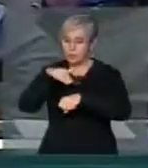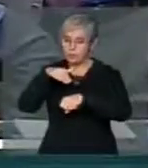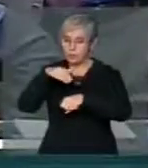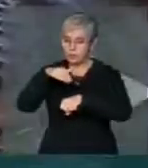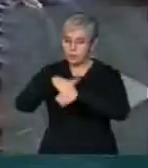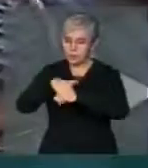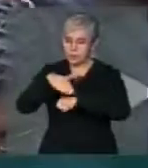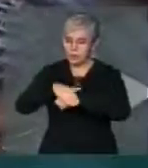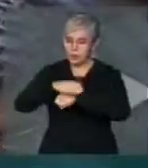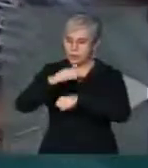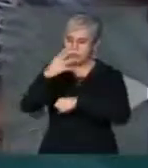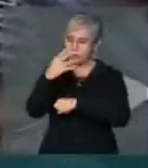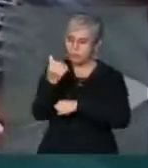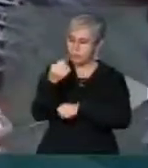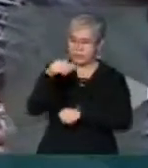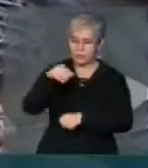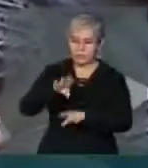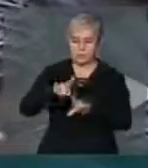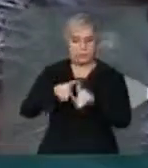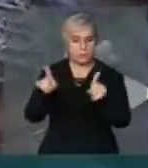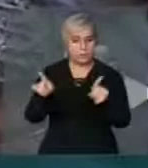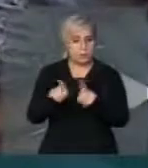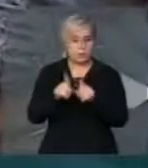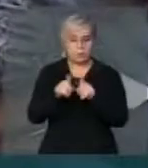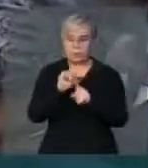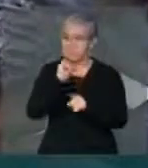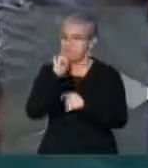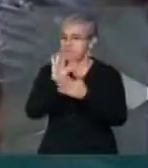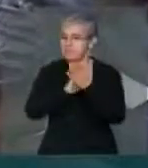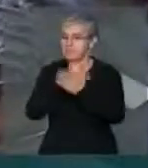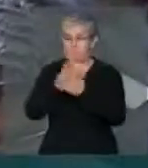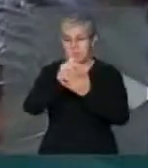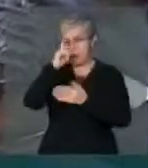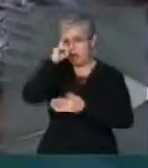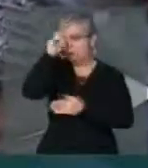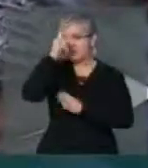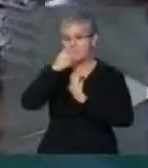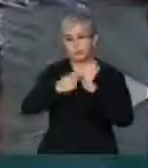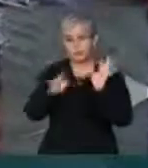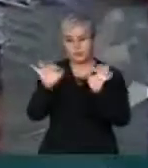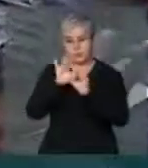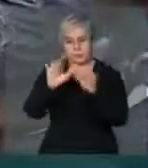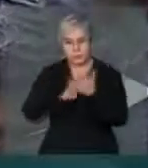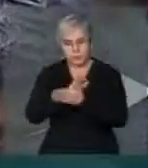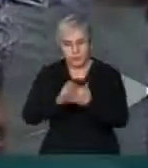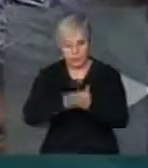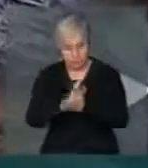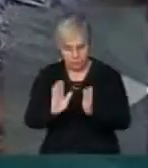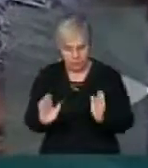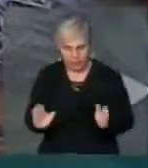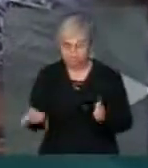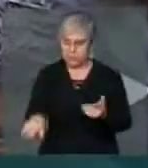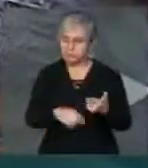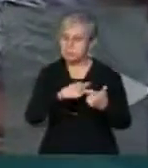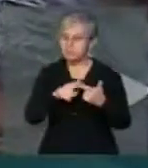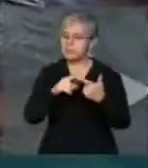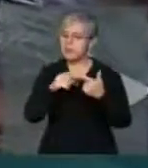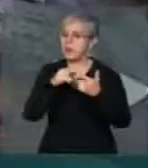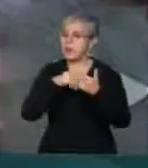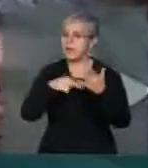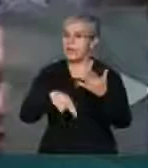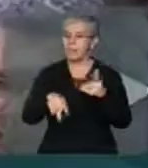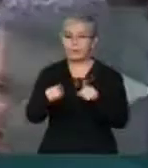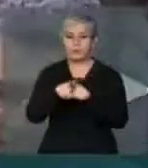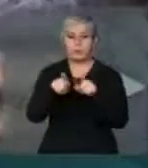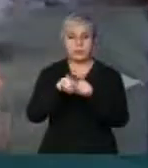Outra coisa, em nenhum momento, nem o autor do projeto, deputado Mendonça Filho, que não teria obrigação de fazer isso, nem o relator